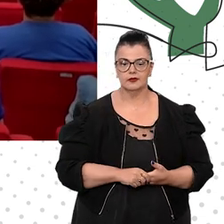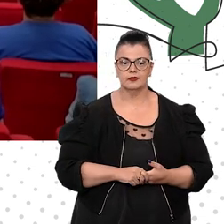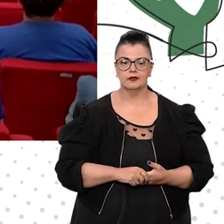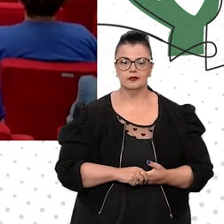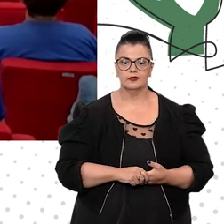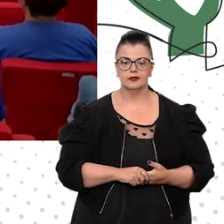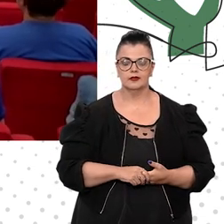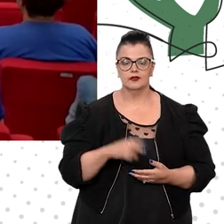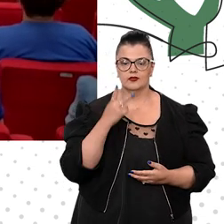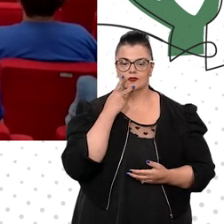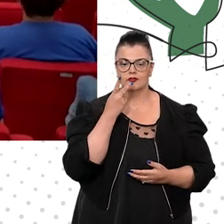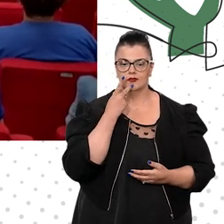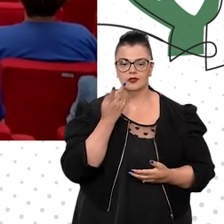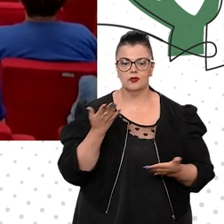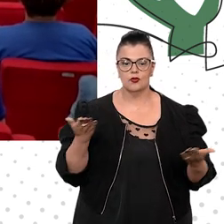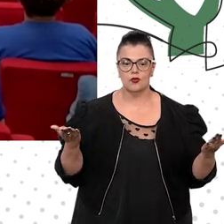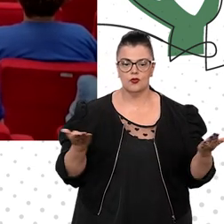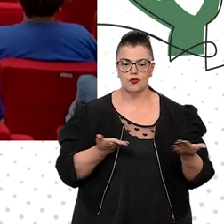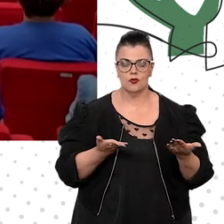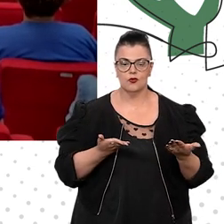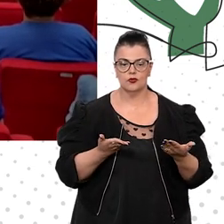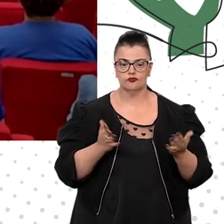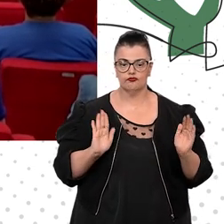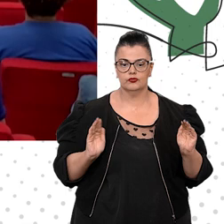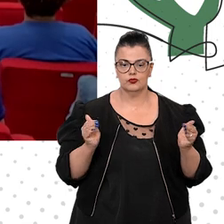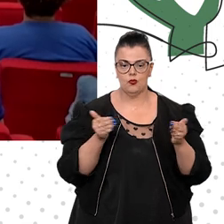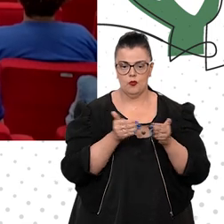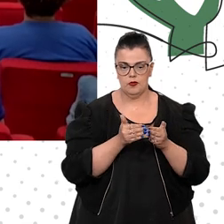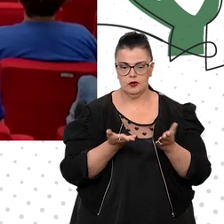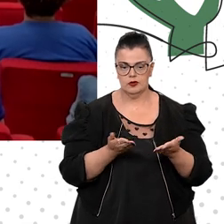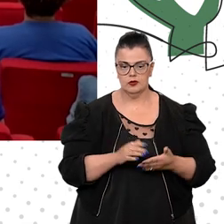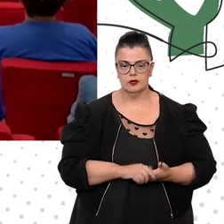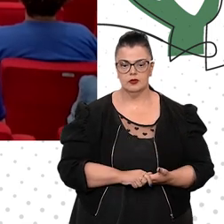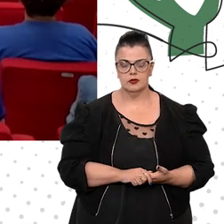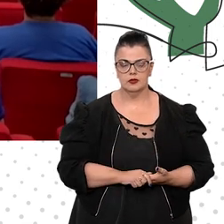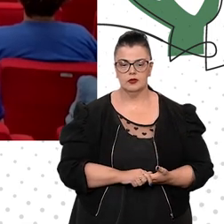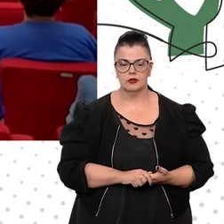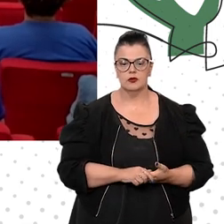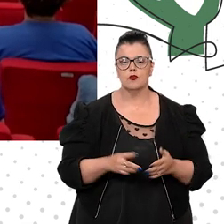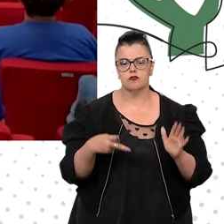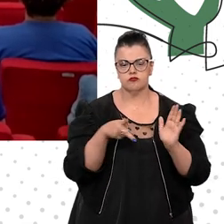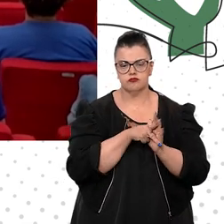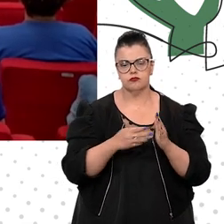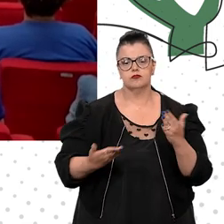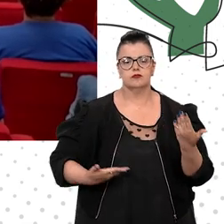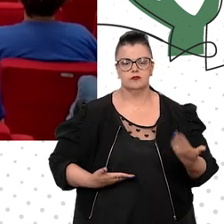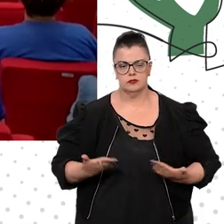evidentemente, hoje o enfoque é nos nossos colaboradores